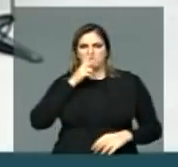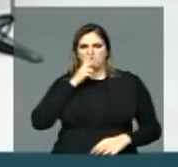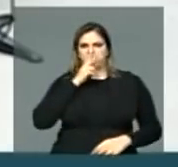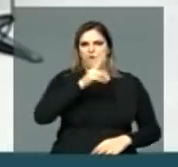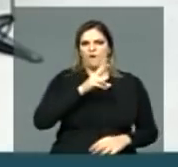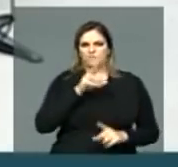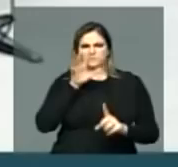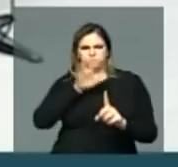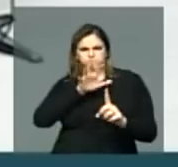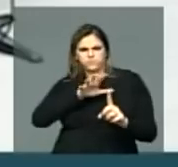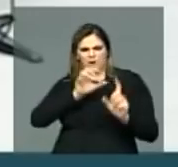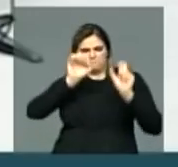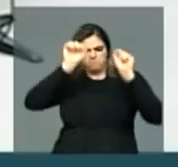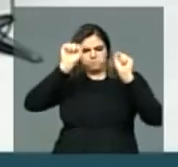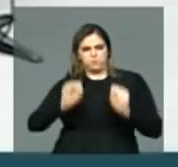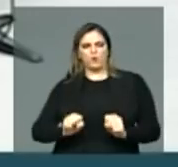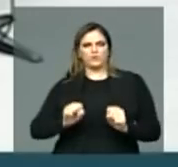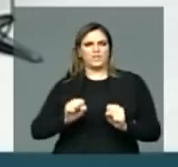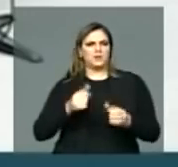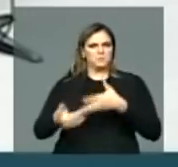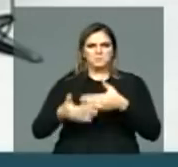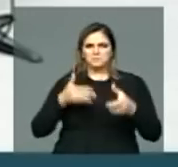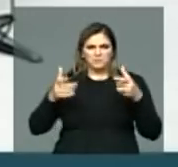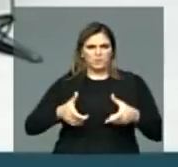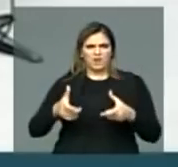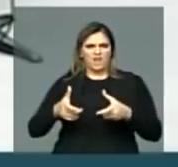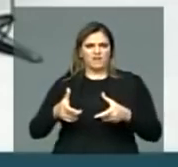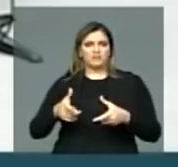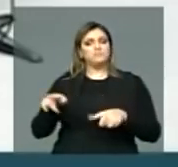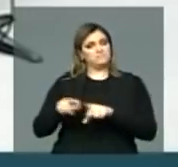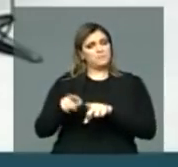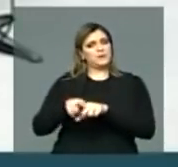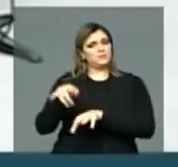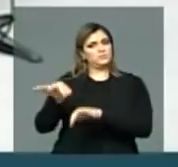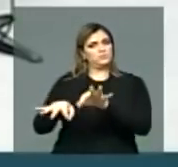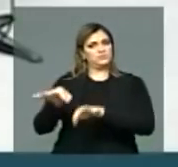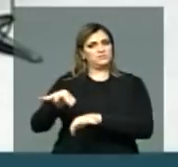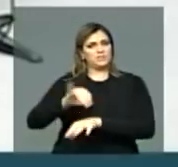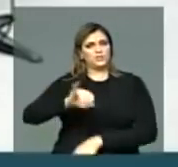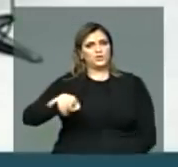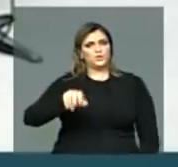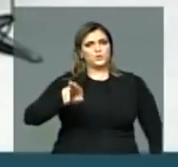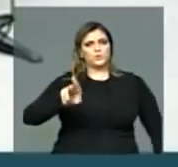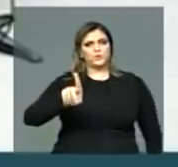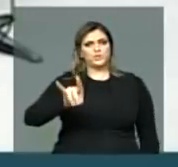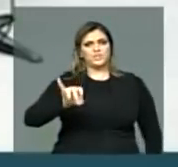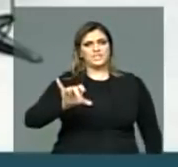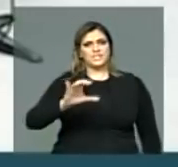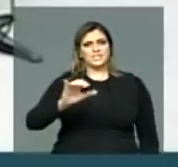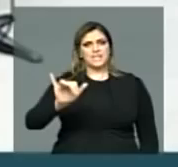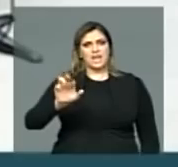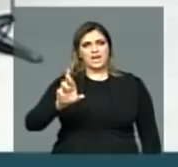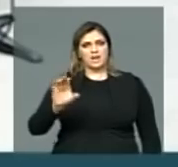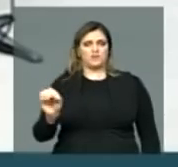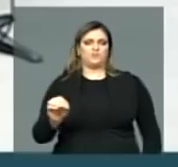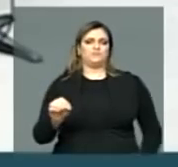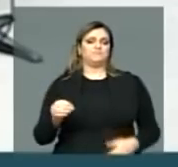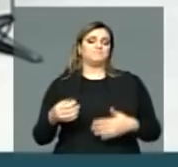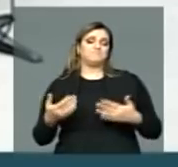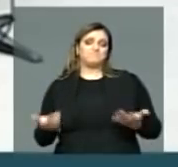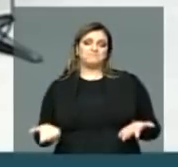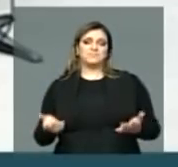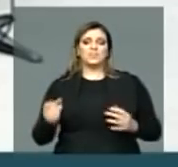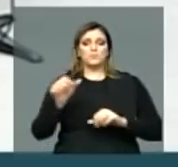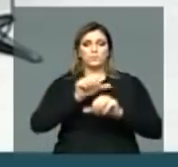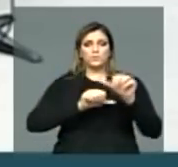influência em todos os setores, inclusive no Judiciário. Então, eles, de uma forma, estão manipulando e tal. A